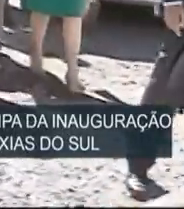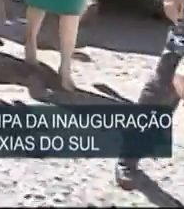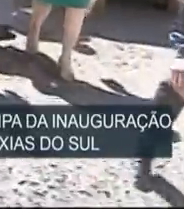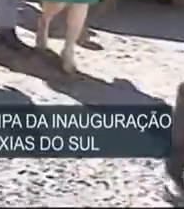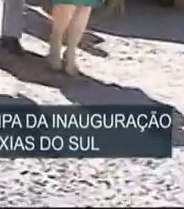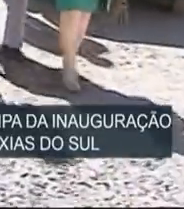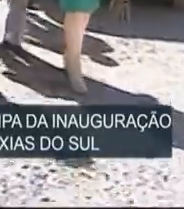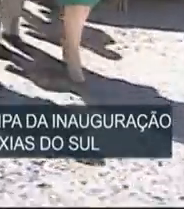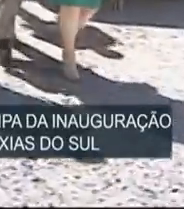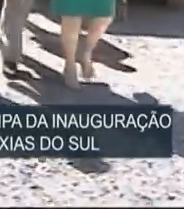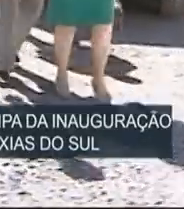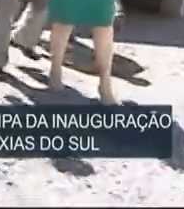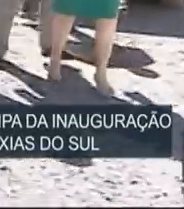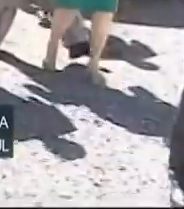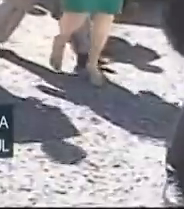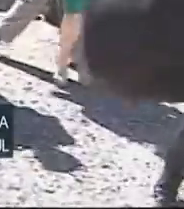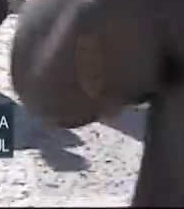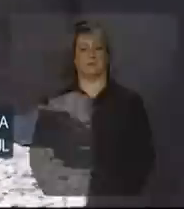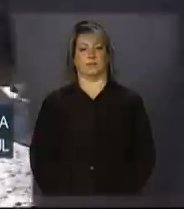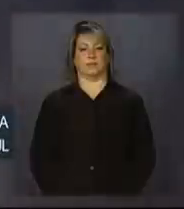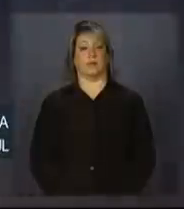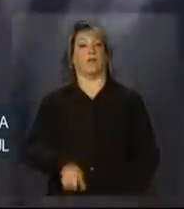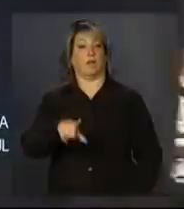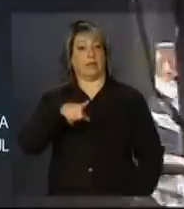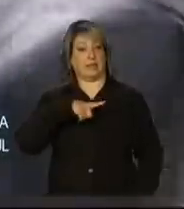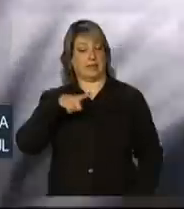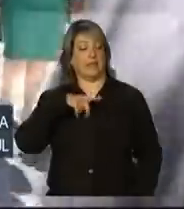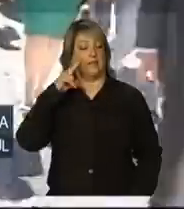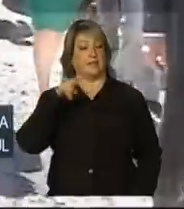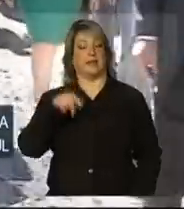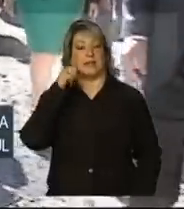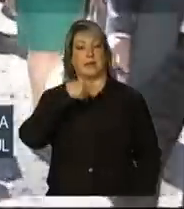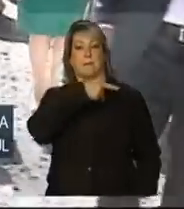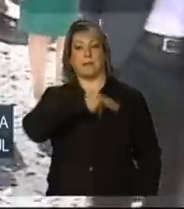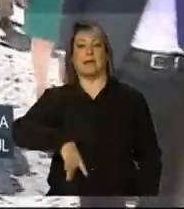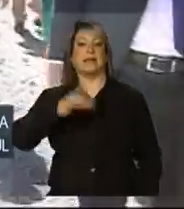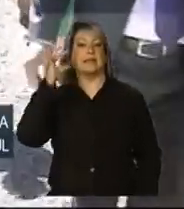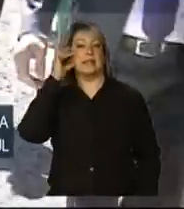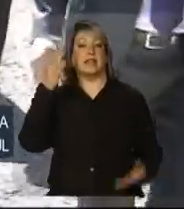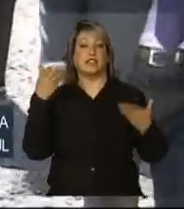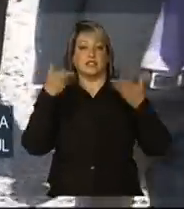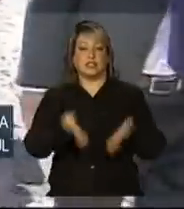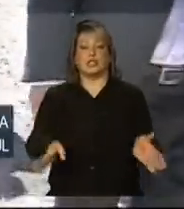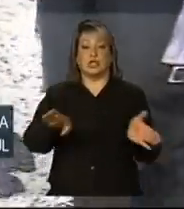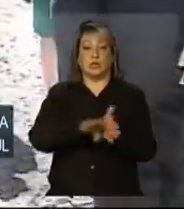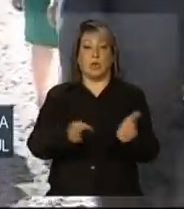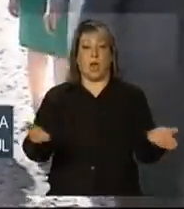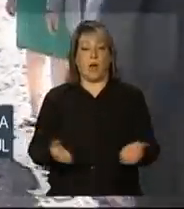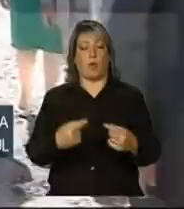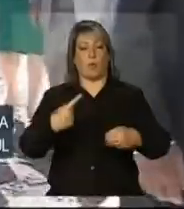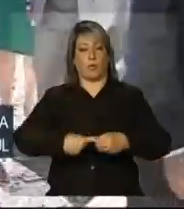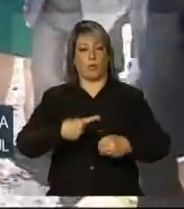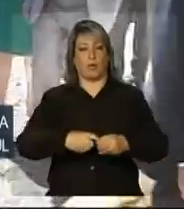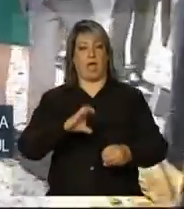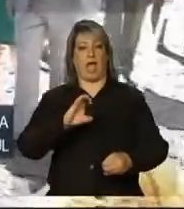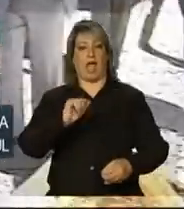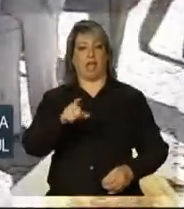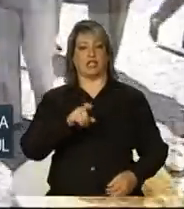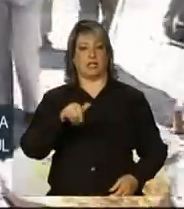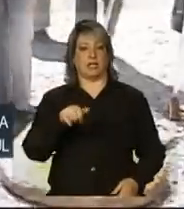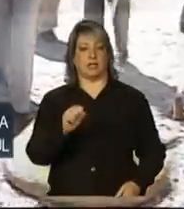A Caxias do Sistema Marrecas A Caxias do A Sul é o local onde